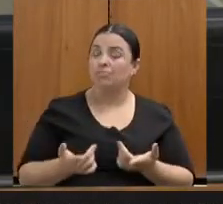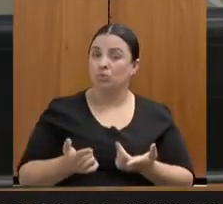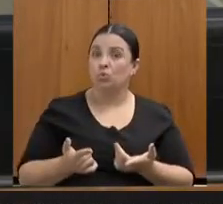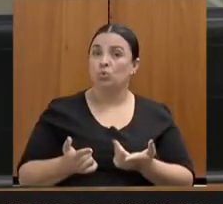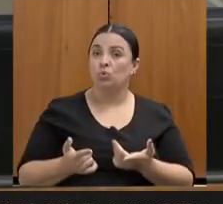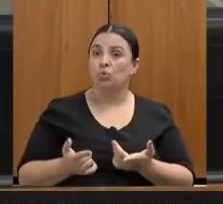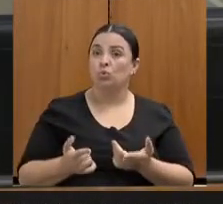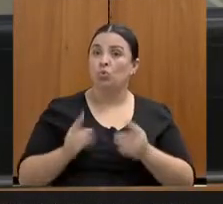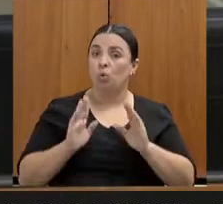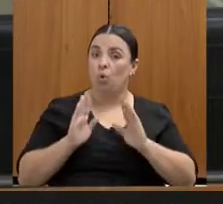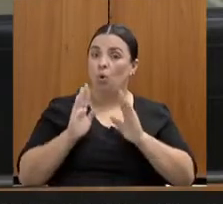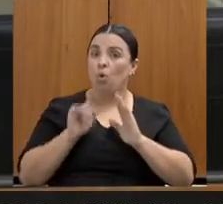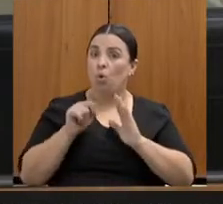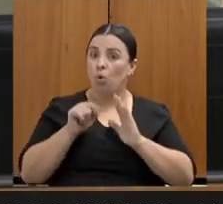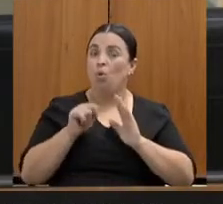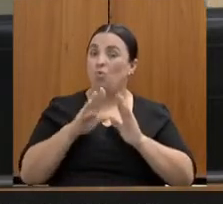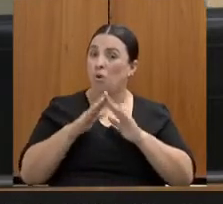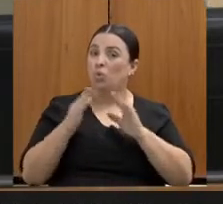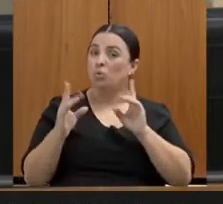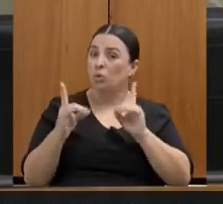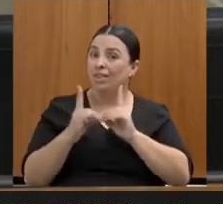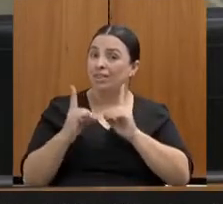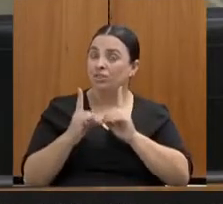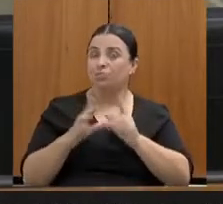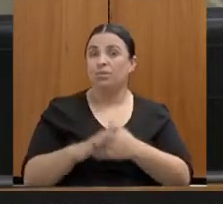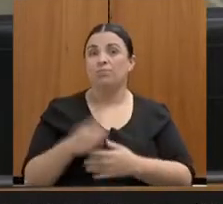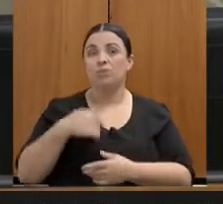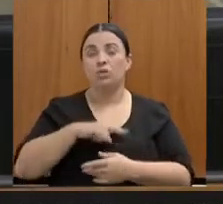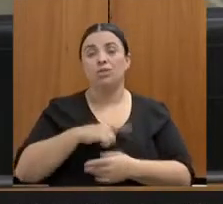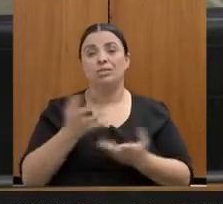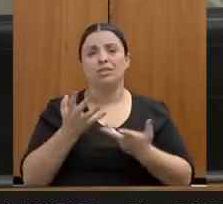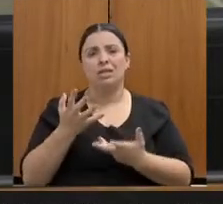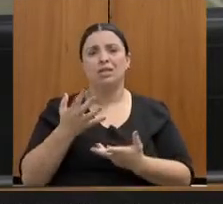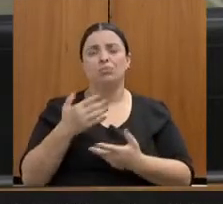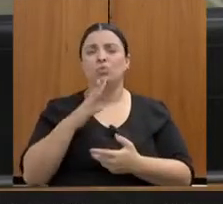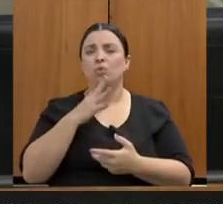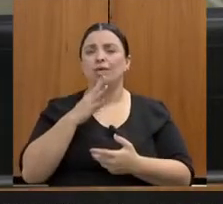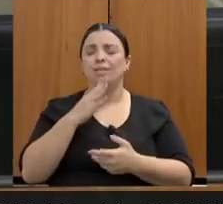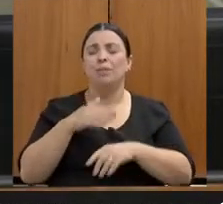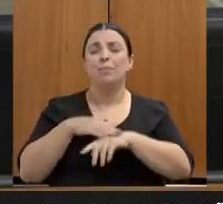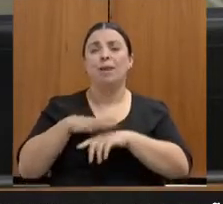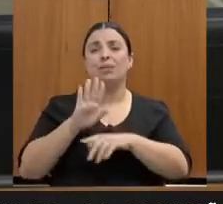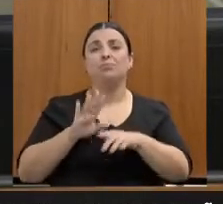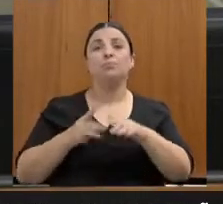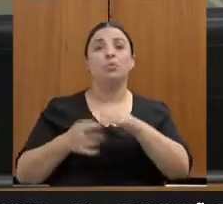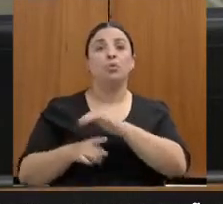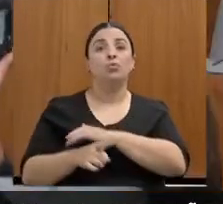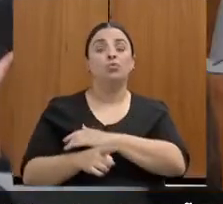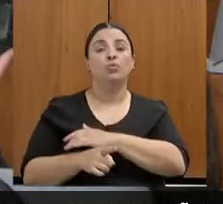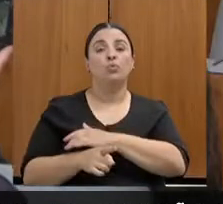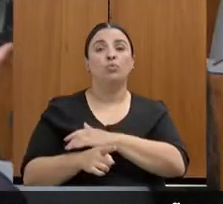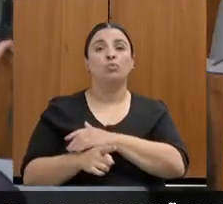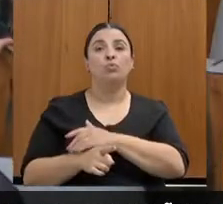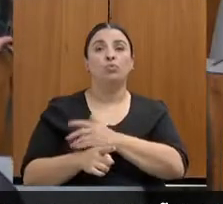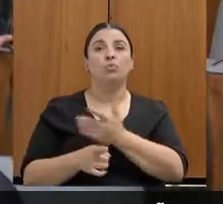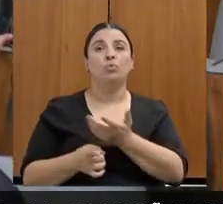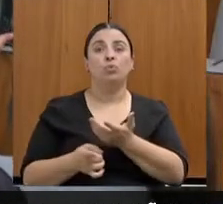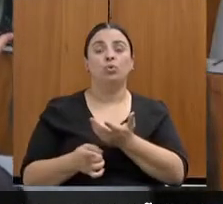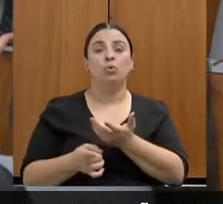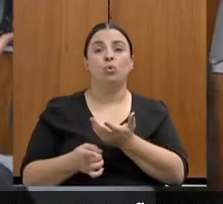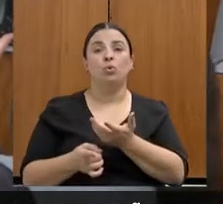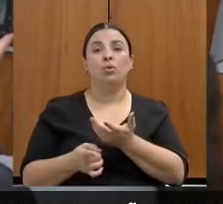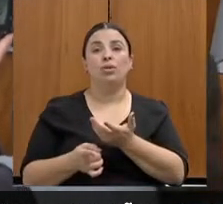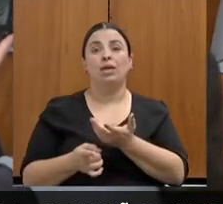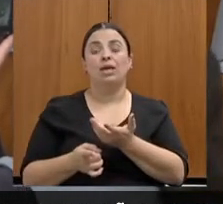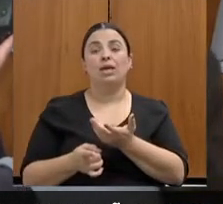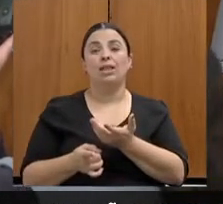E a gente gostaria, na verdade, de conhecer com maior profundidade sobre, do ponto de vista da